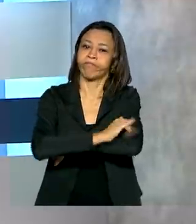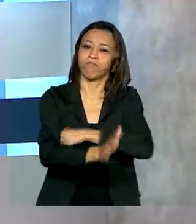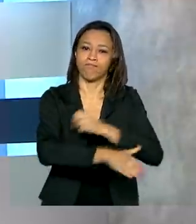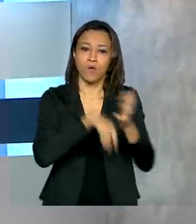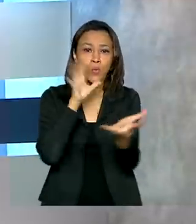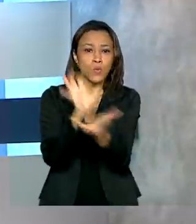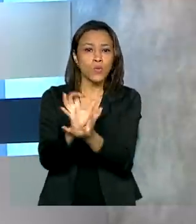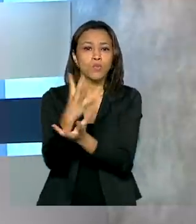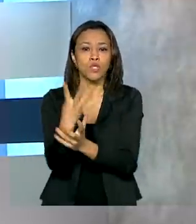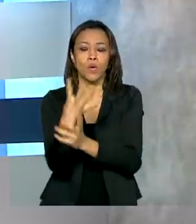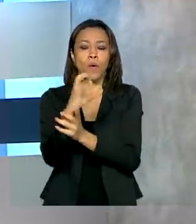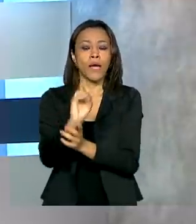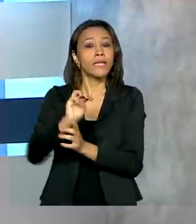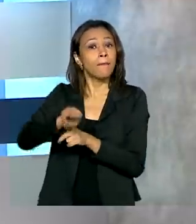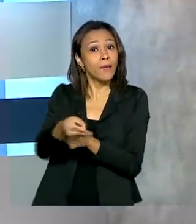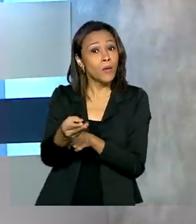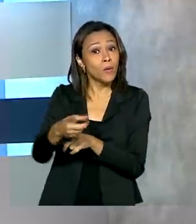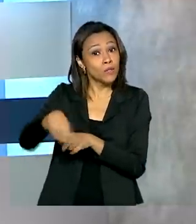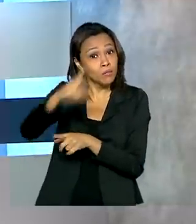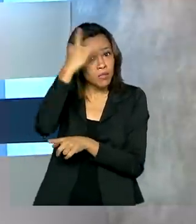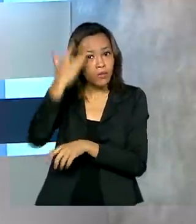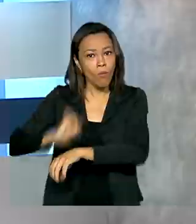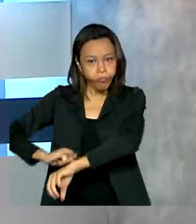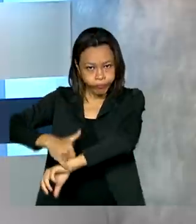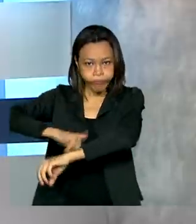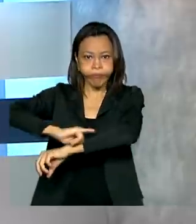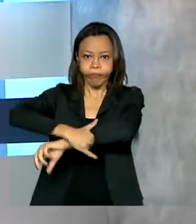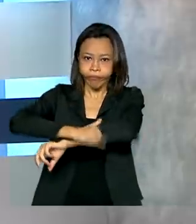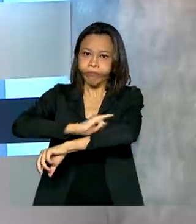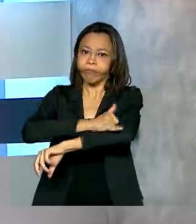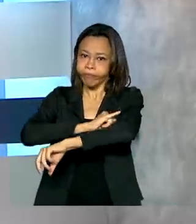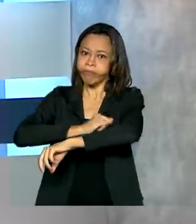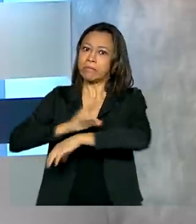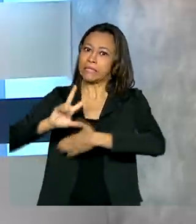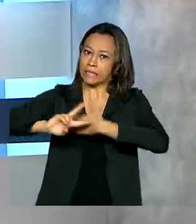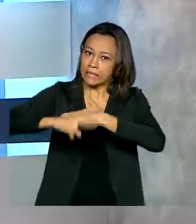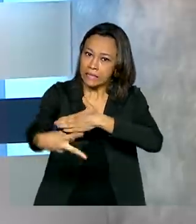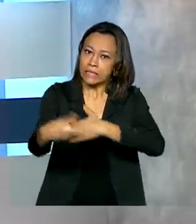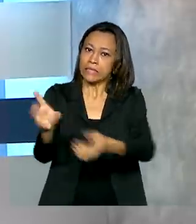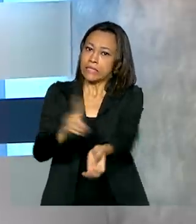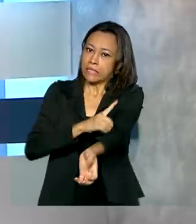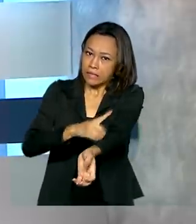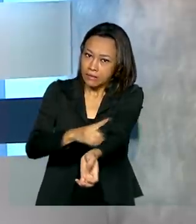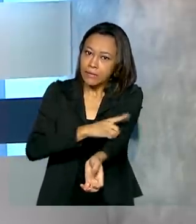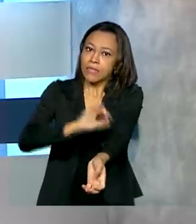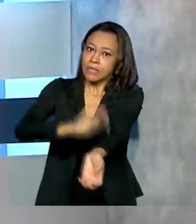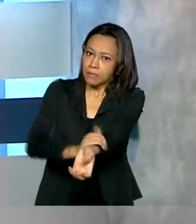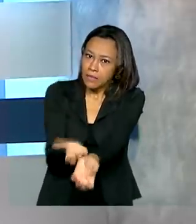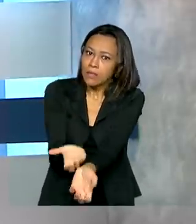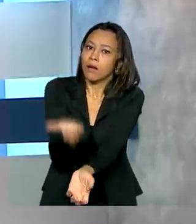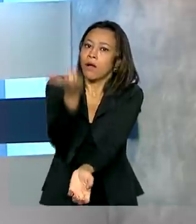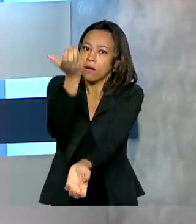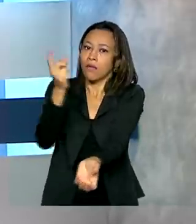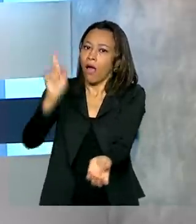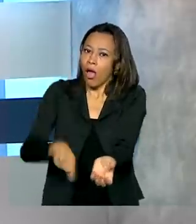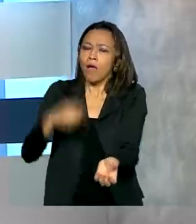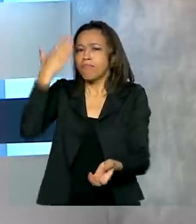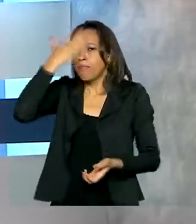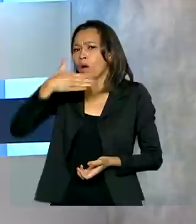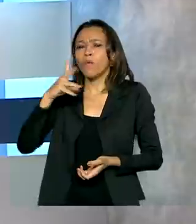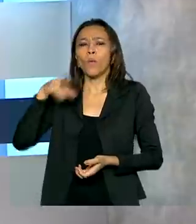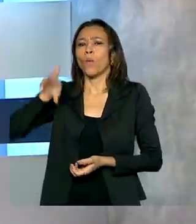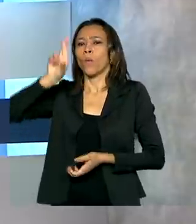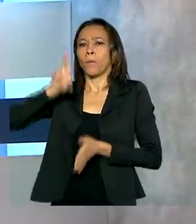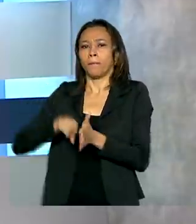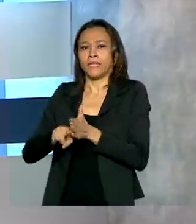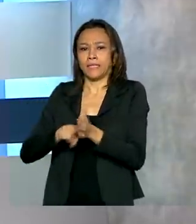de pessoas já são consideradas obesas, com riscos para doenças como diabetes e pressão alta. É o que mostra uma pesquisa divulgada